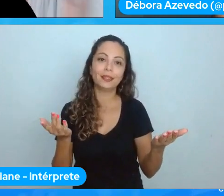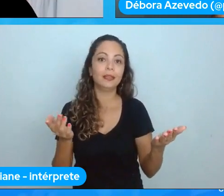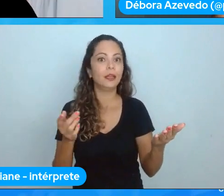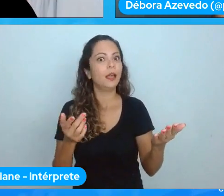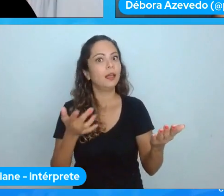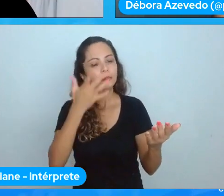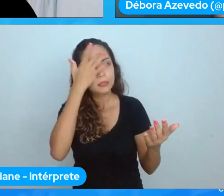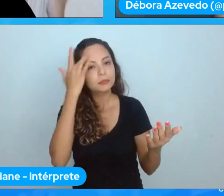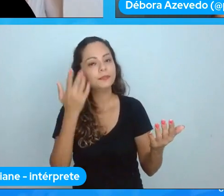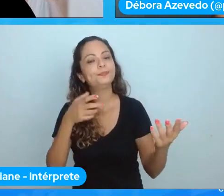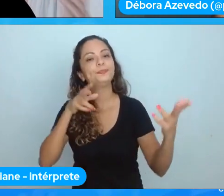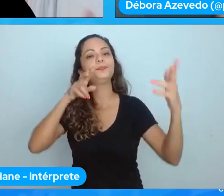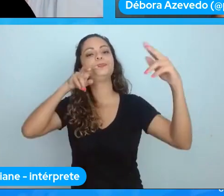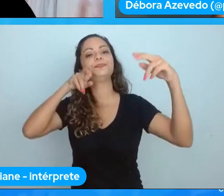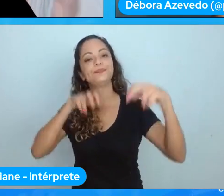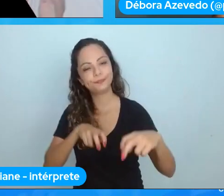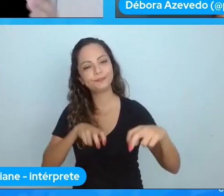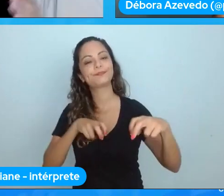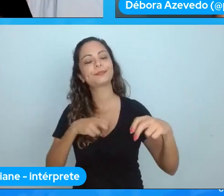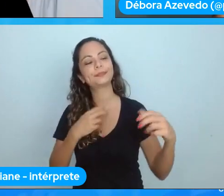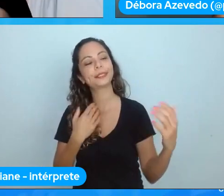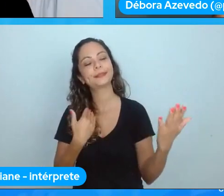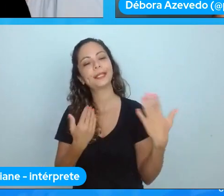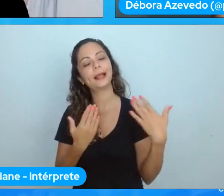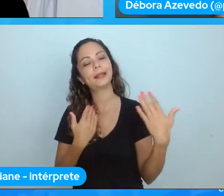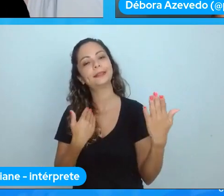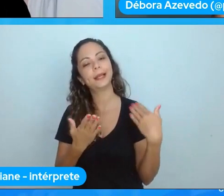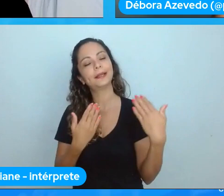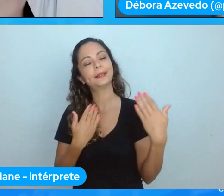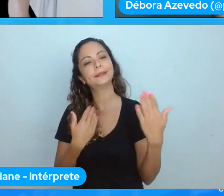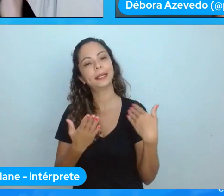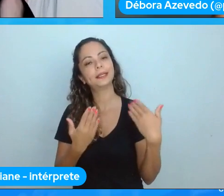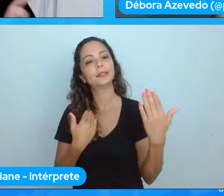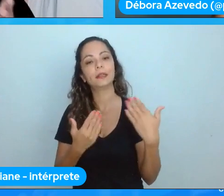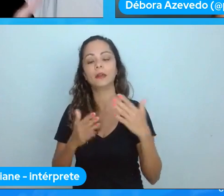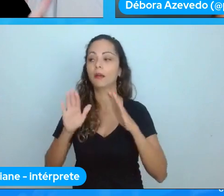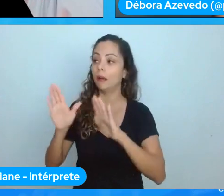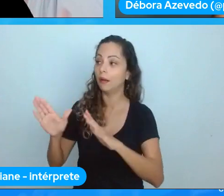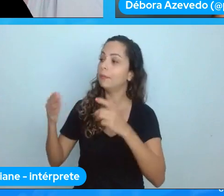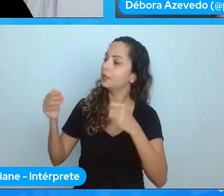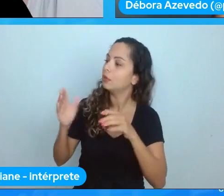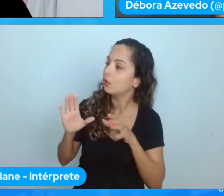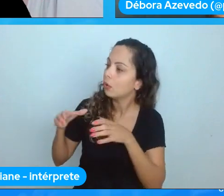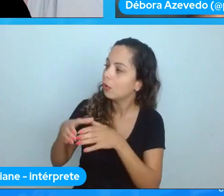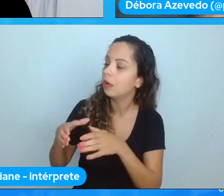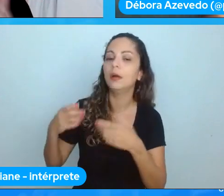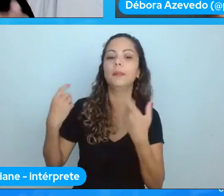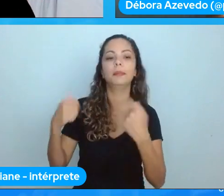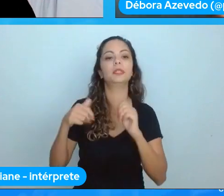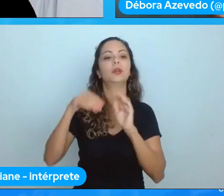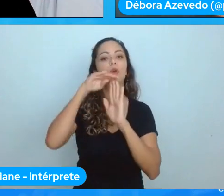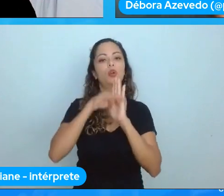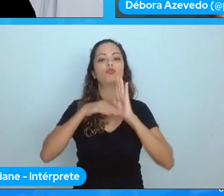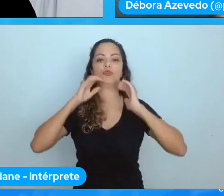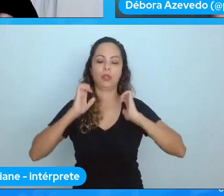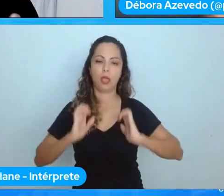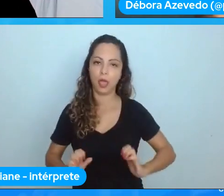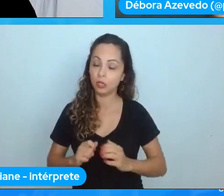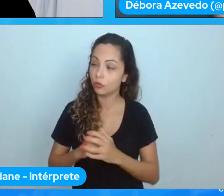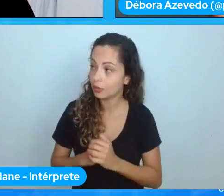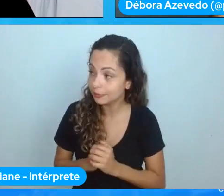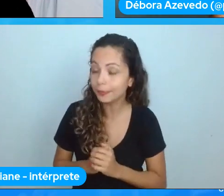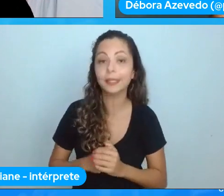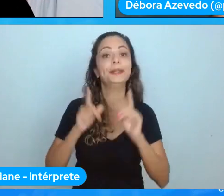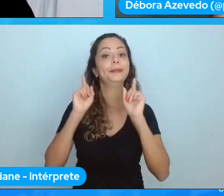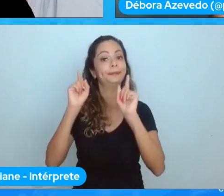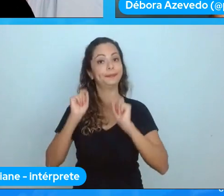e conversaram com a gente em algum momento falaram vocês precisam ter uma comissão vocês precisam ter um código de ética vocês precisam fazer a coisa se